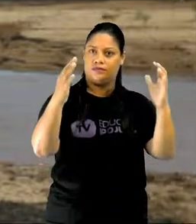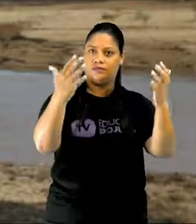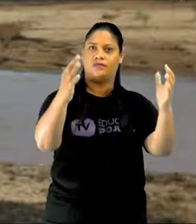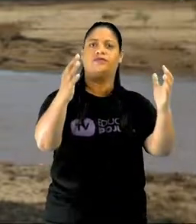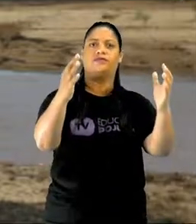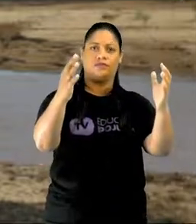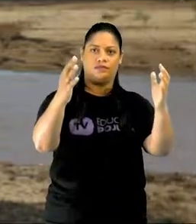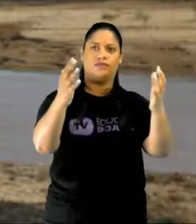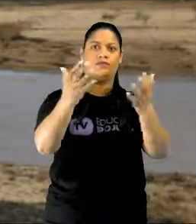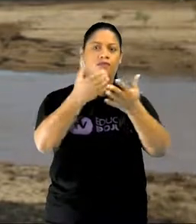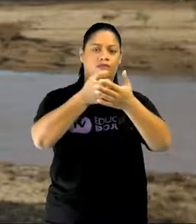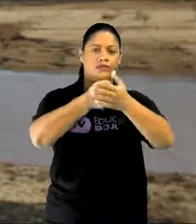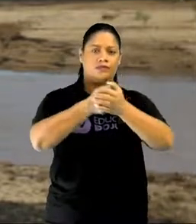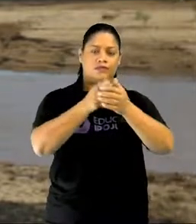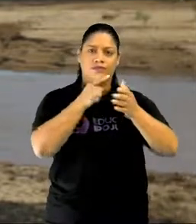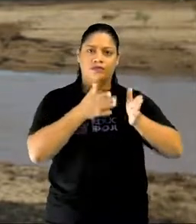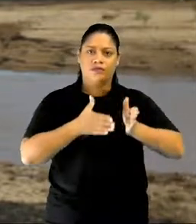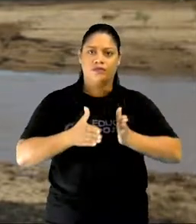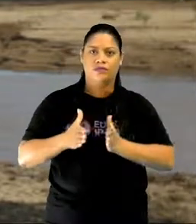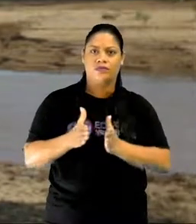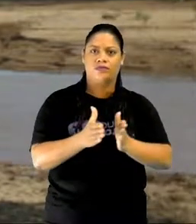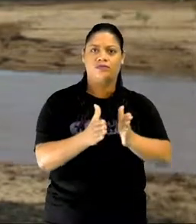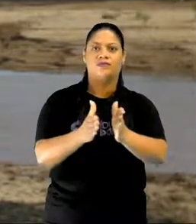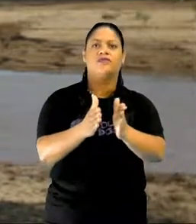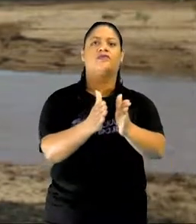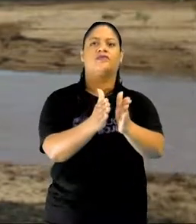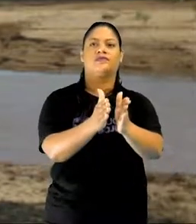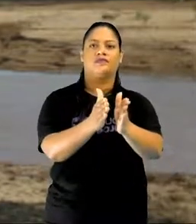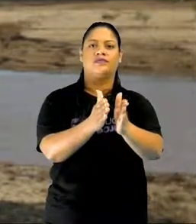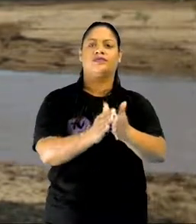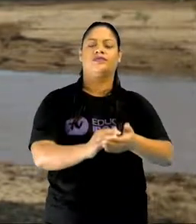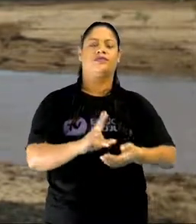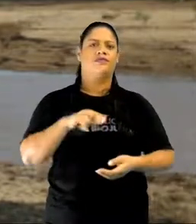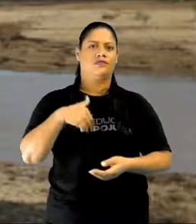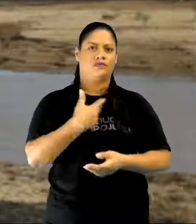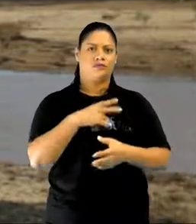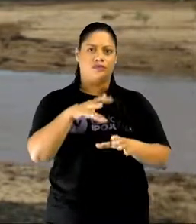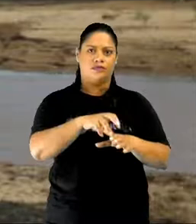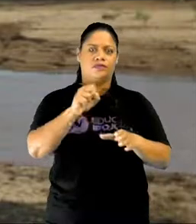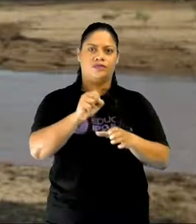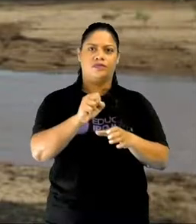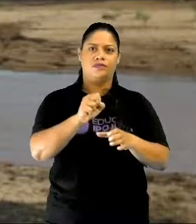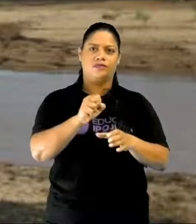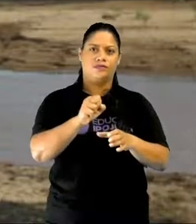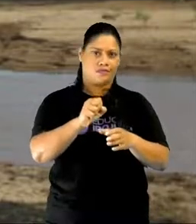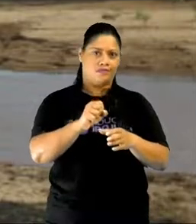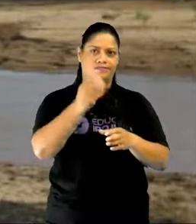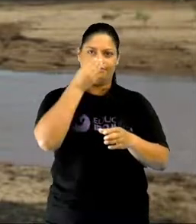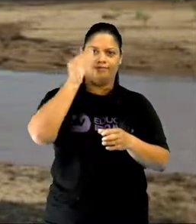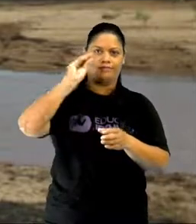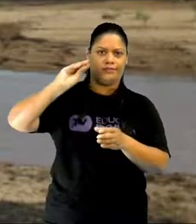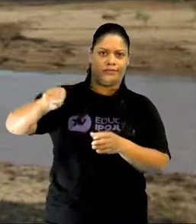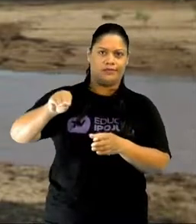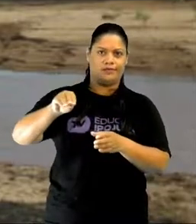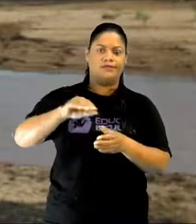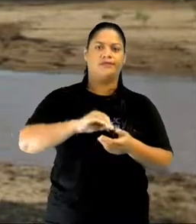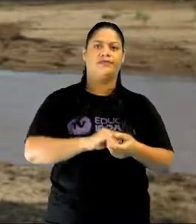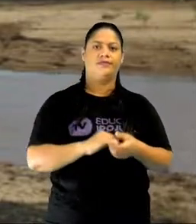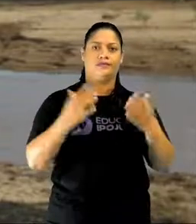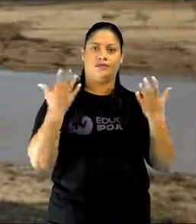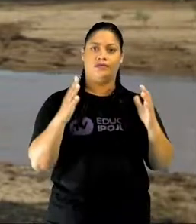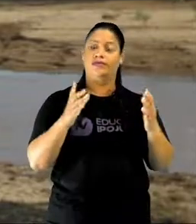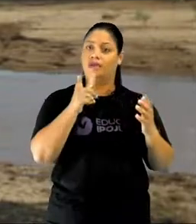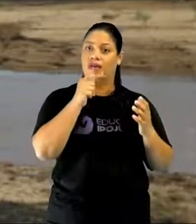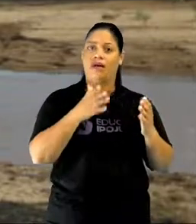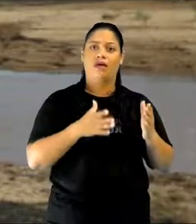protegem os rios. E quando a gente retira essa mata, aquela parte lateral